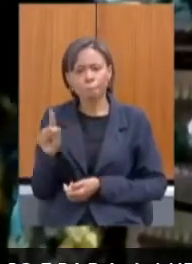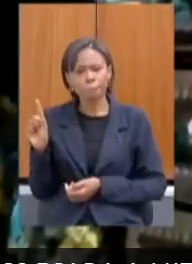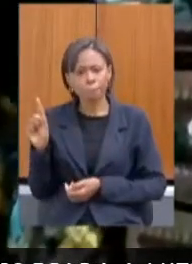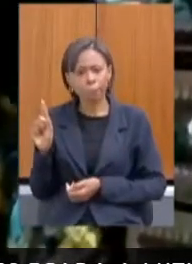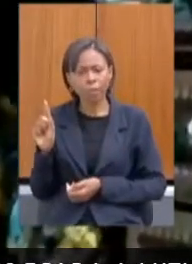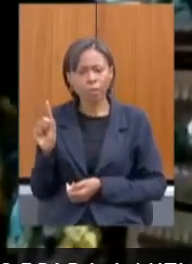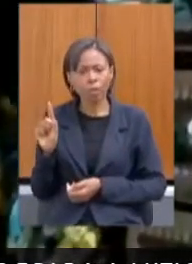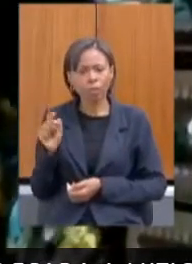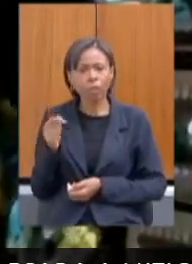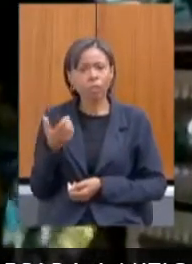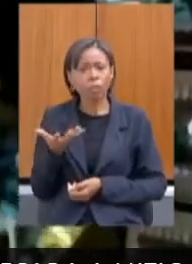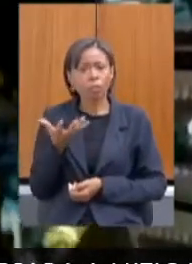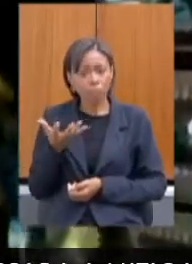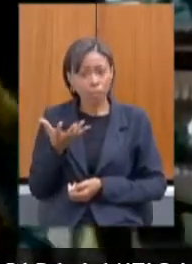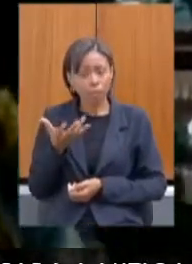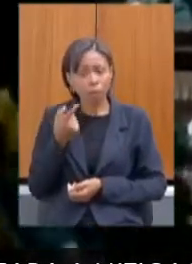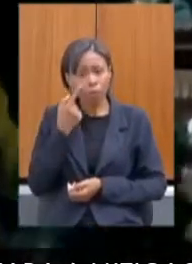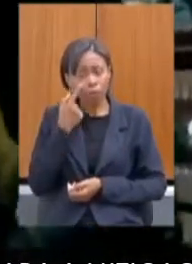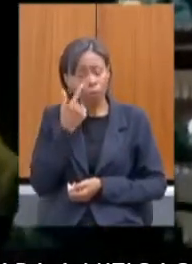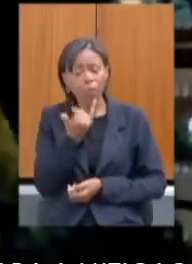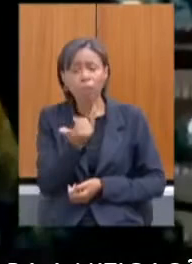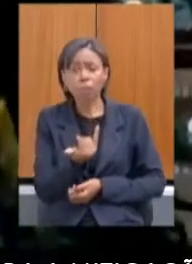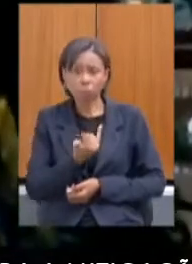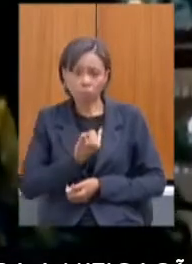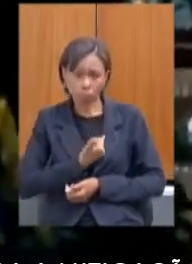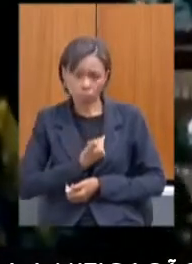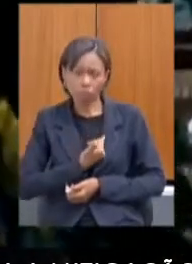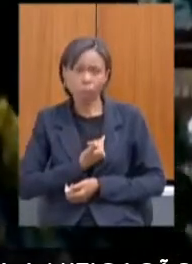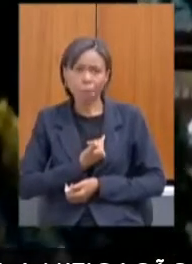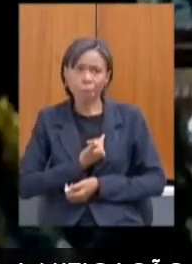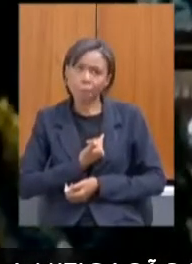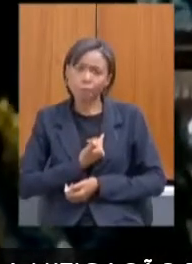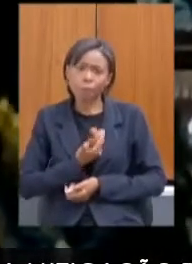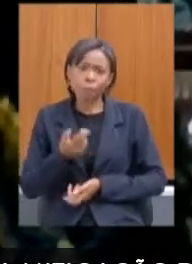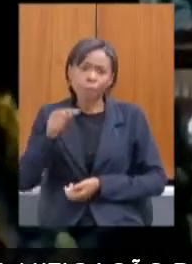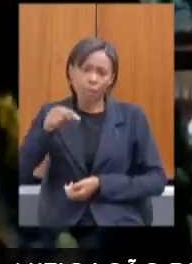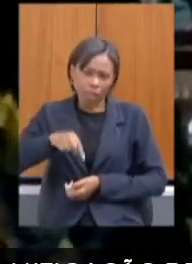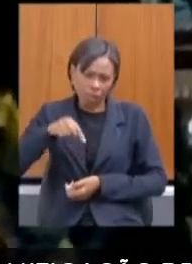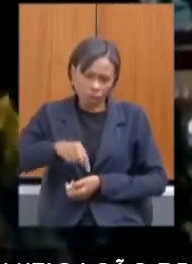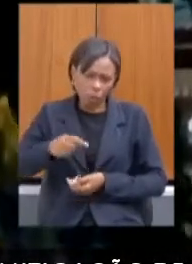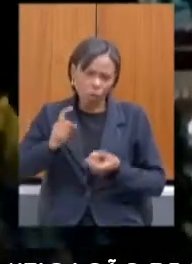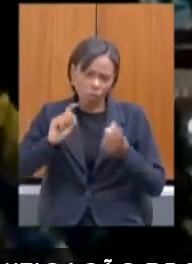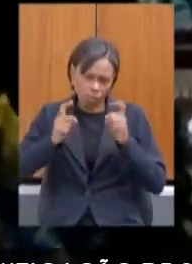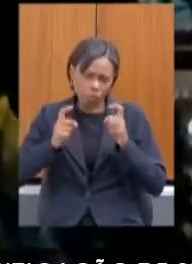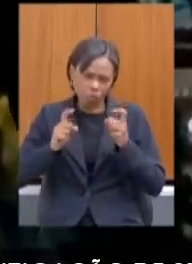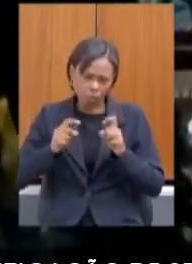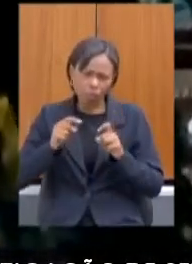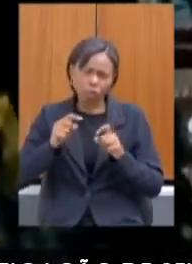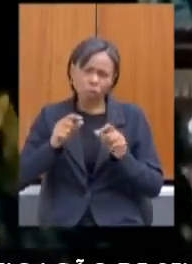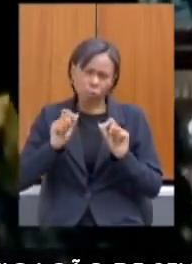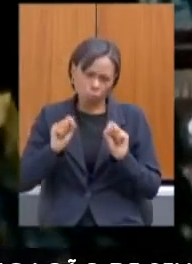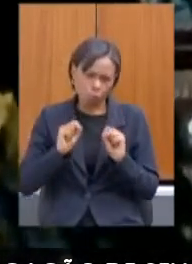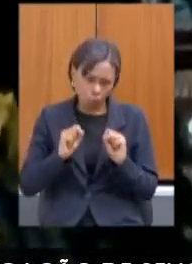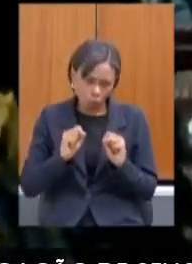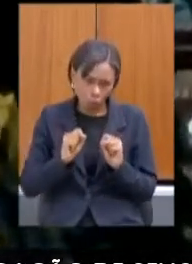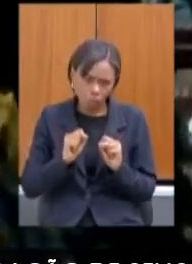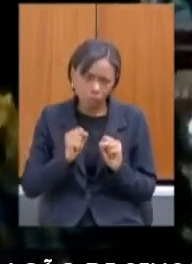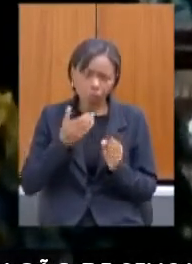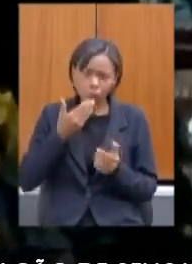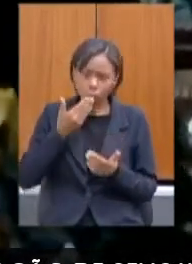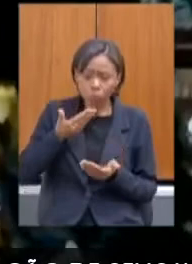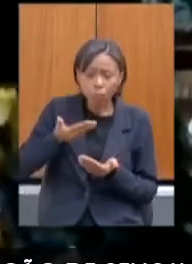eu queria também ouvir e acho que dessa Assembleia Fiscalista poderia sair um requerimento de ter mais informação